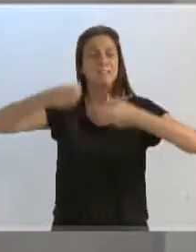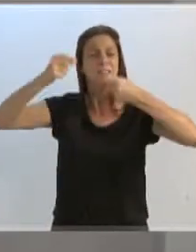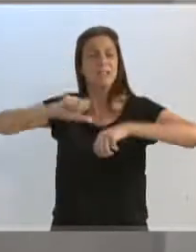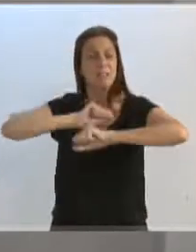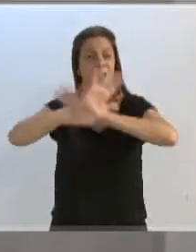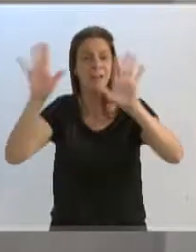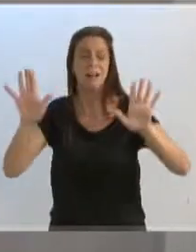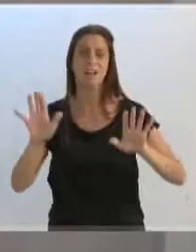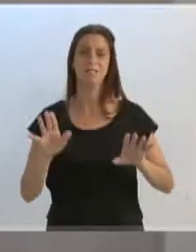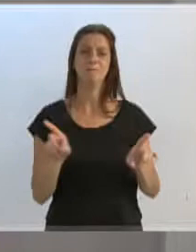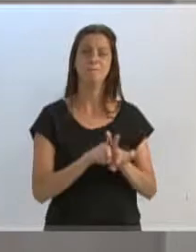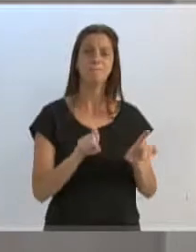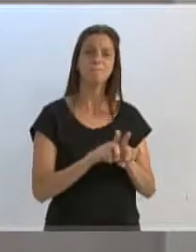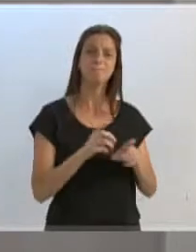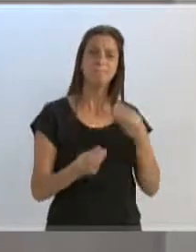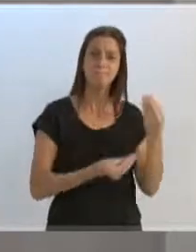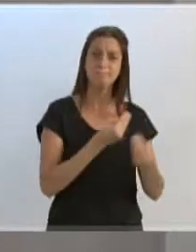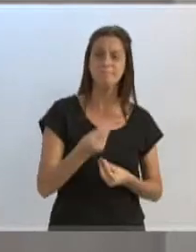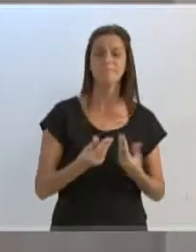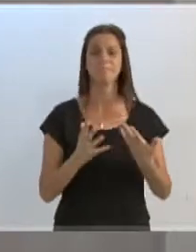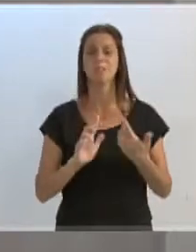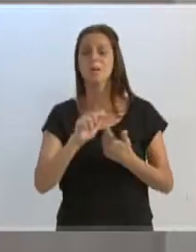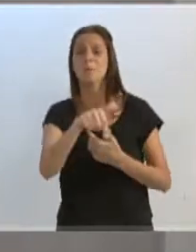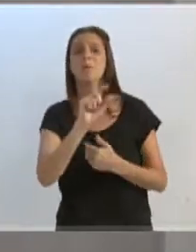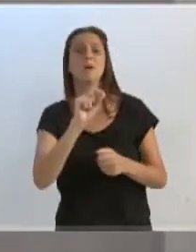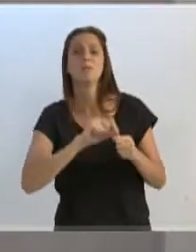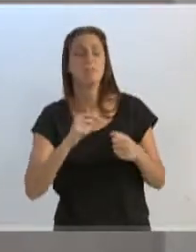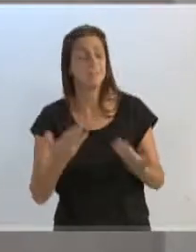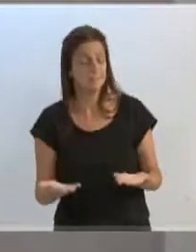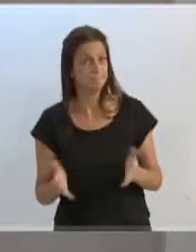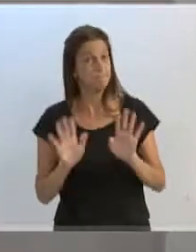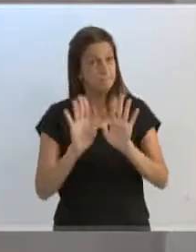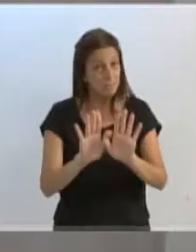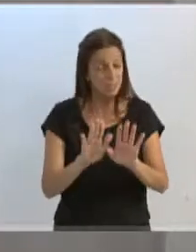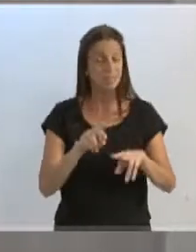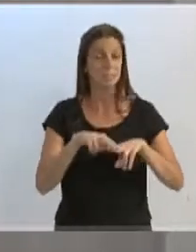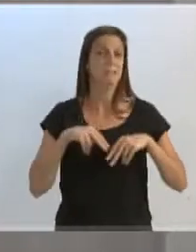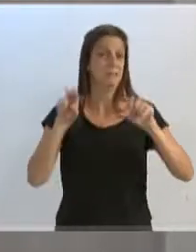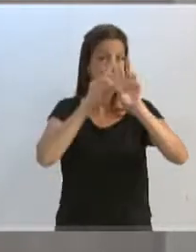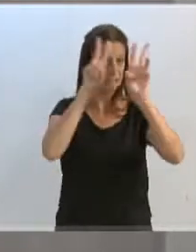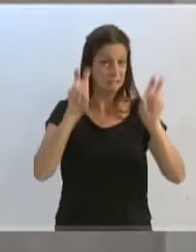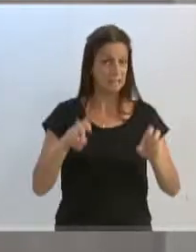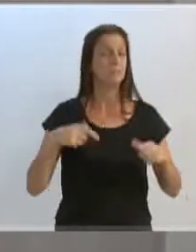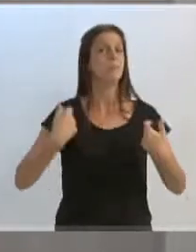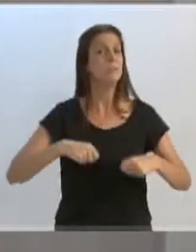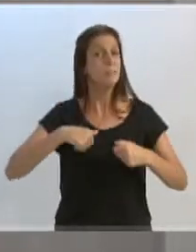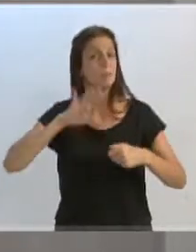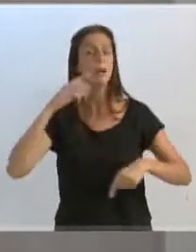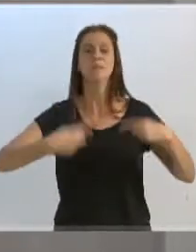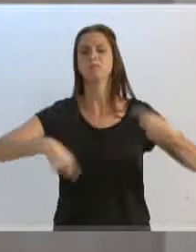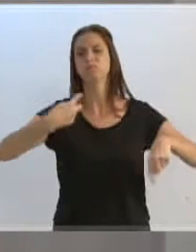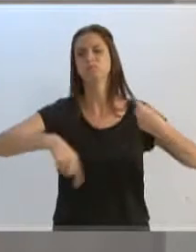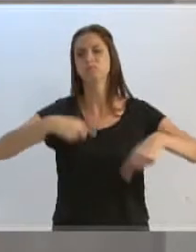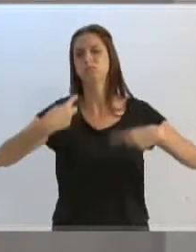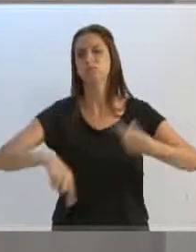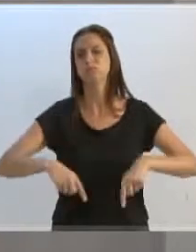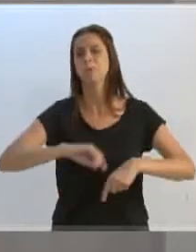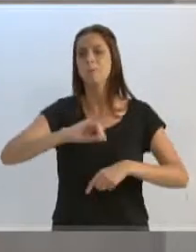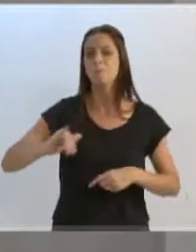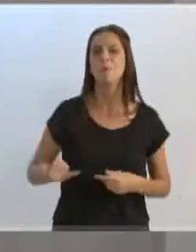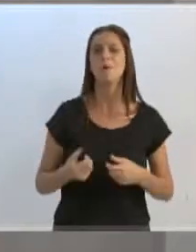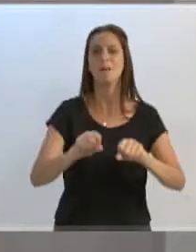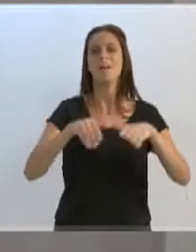inclusive, nos procedimentos na sequência em relação a isso. E acho até que, por conta desse assunto, um debate maior em relação à audiência pública era